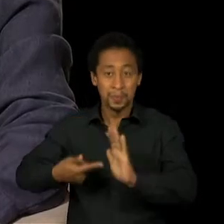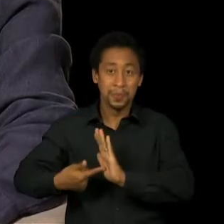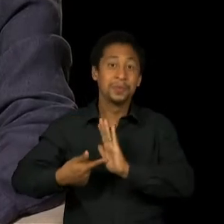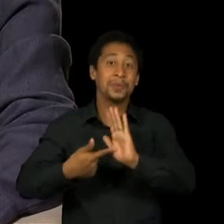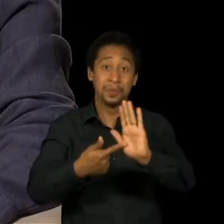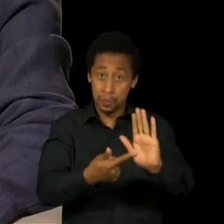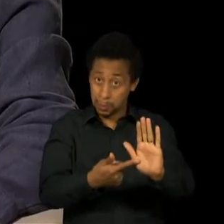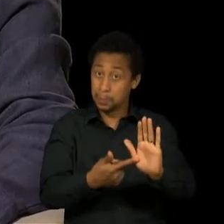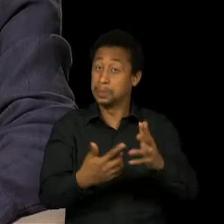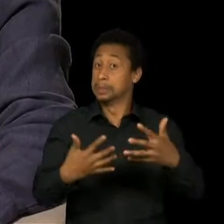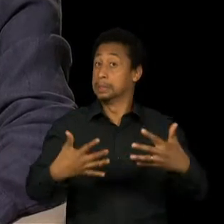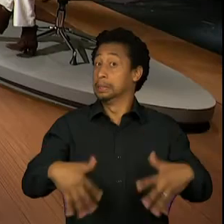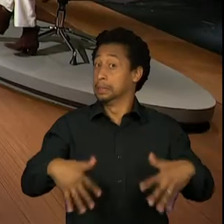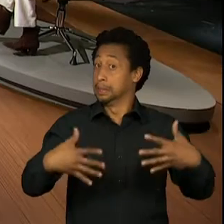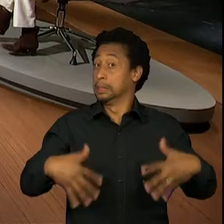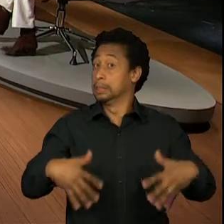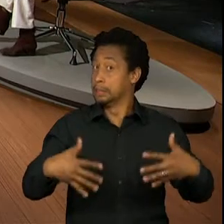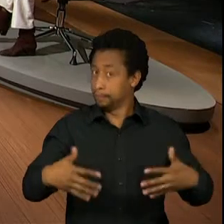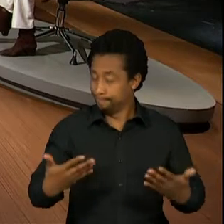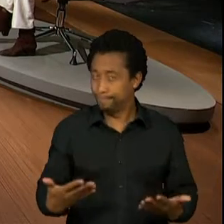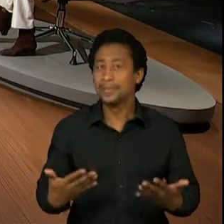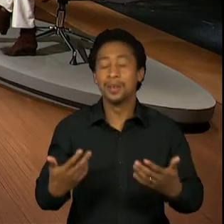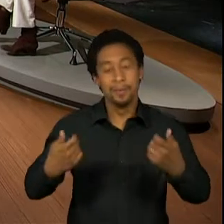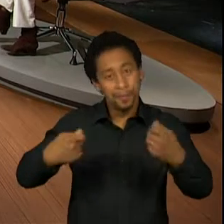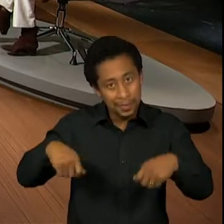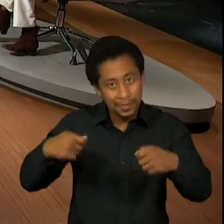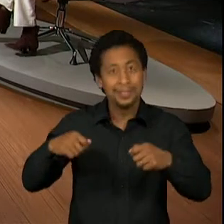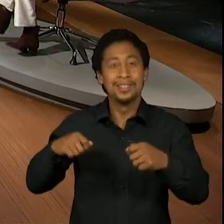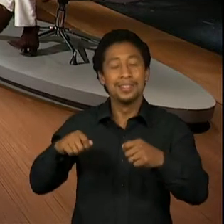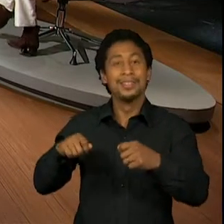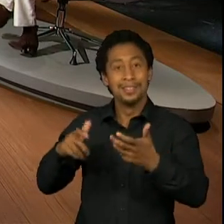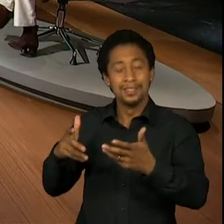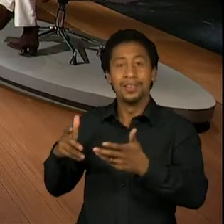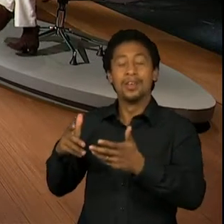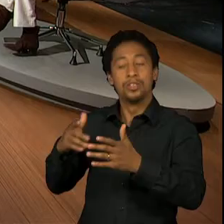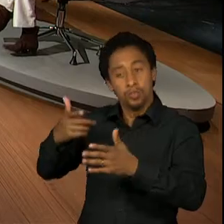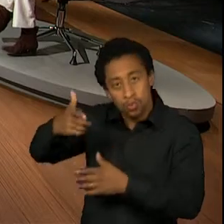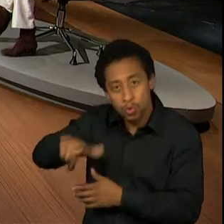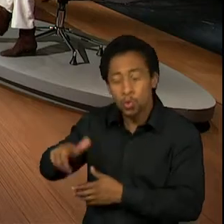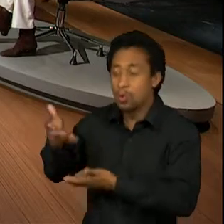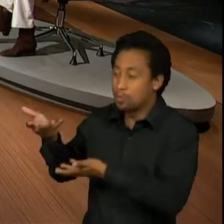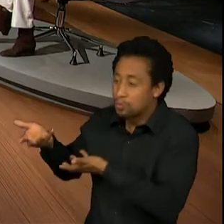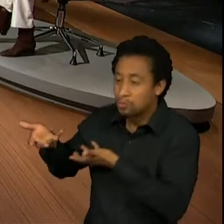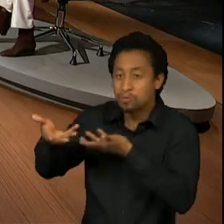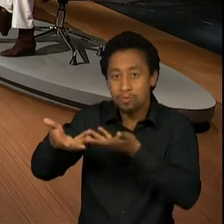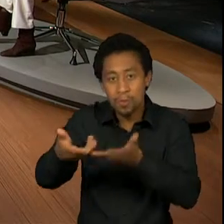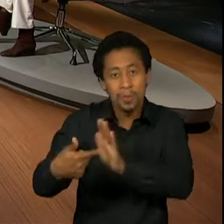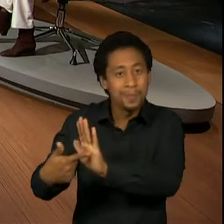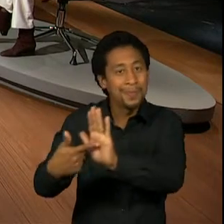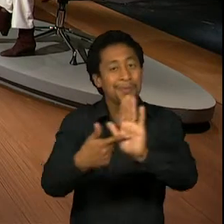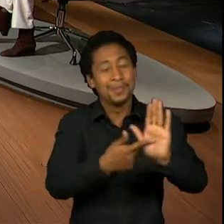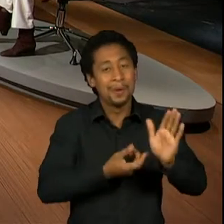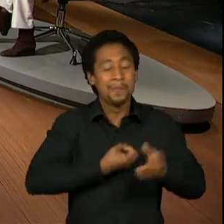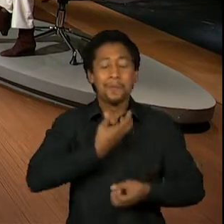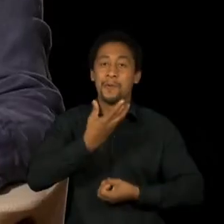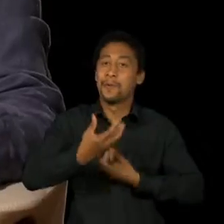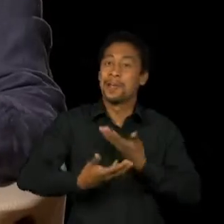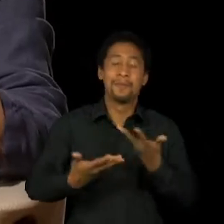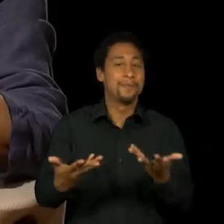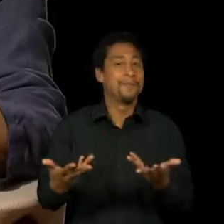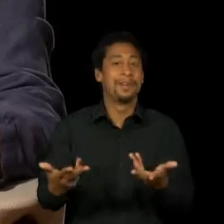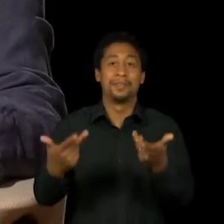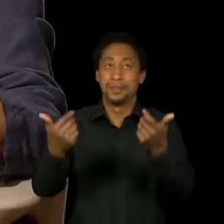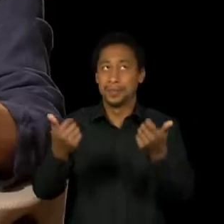que precisamos, inclusive, resgatar um dia esse acervo dela, porque ela era incrível. E mais o Irineu Chamizo